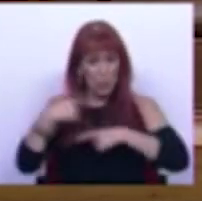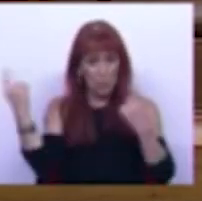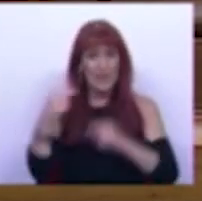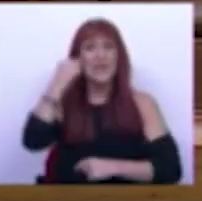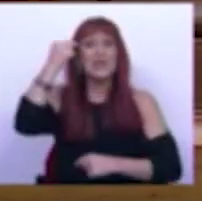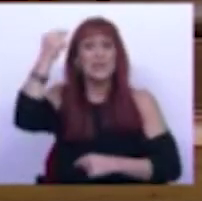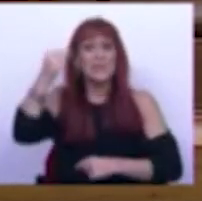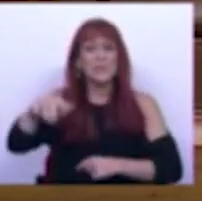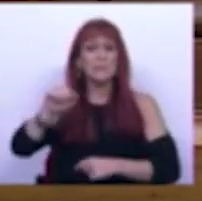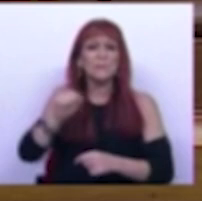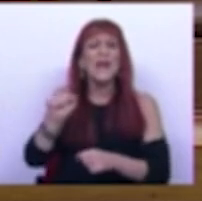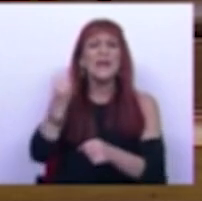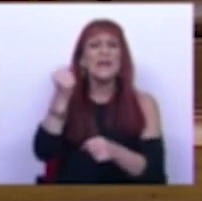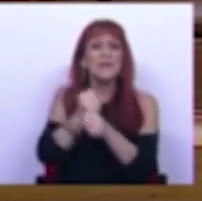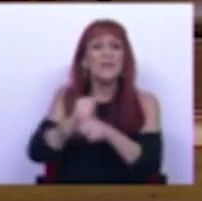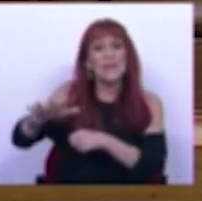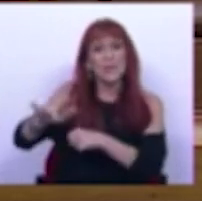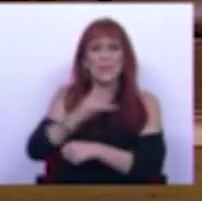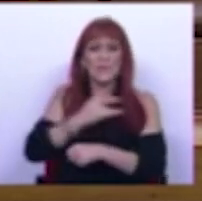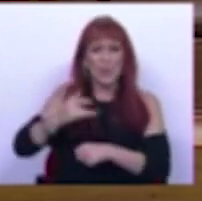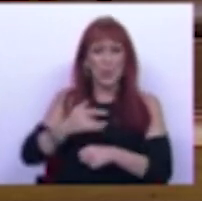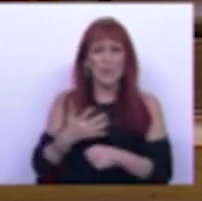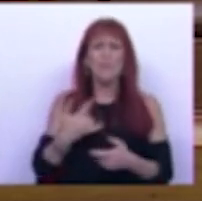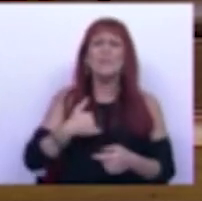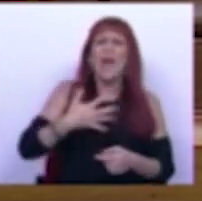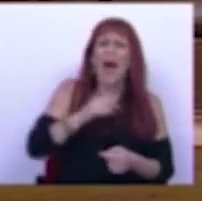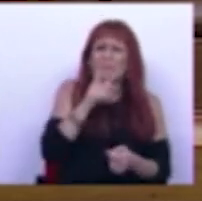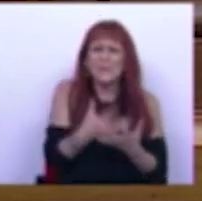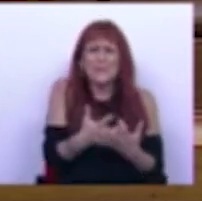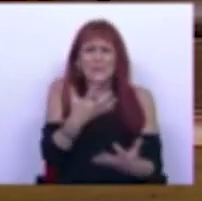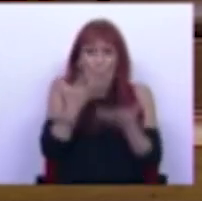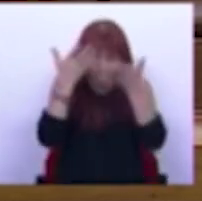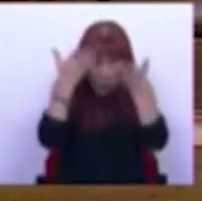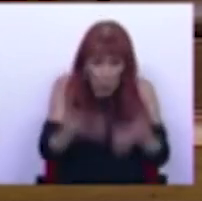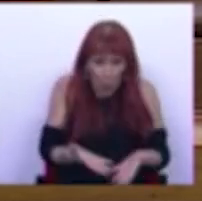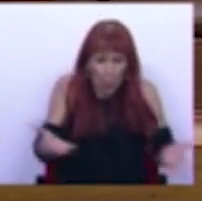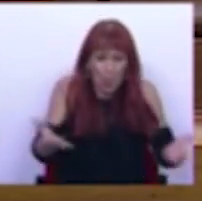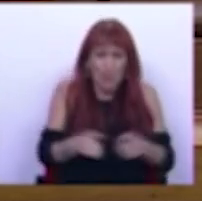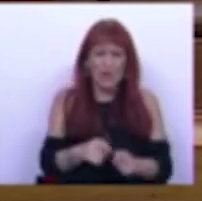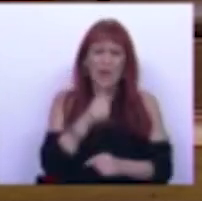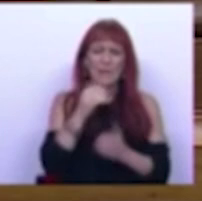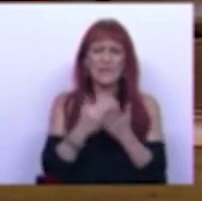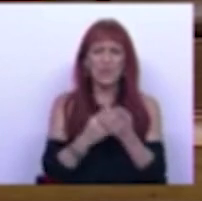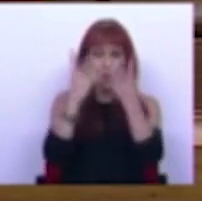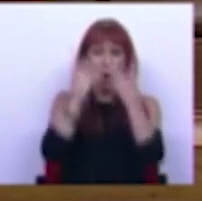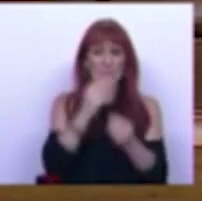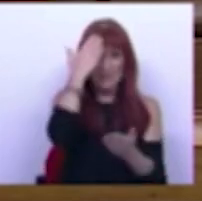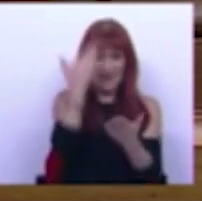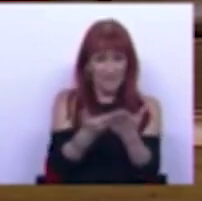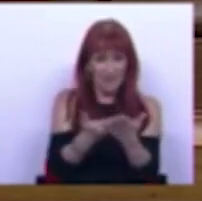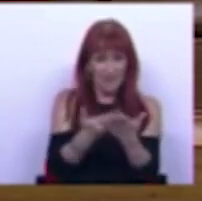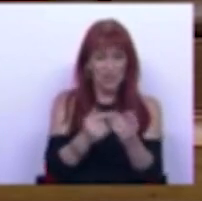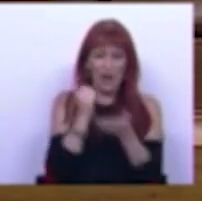em especial do Serviço Nacional de Saúde. Mas gostaria de sublinhar já hoje as medidas que o Orçamento prevê